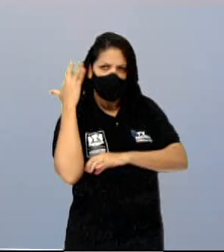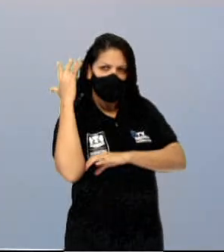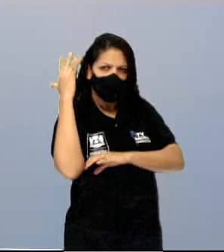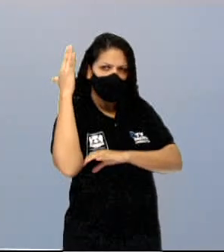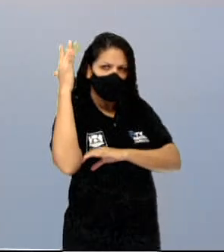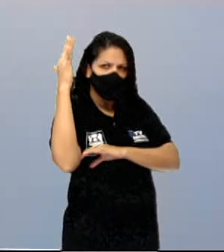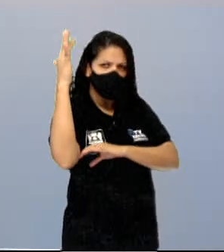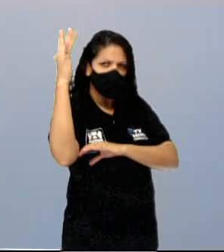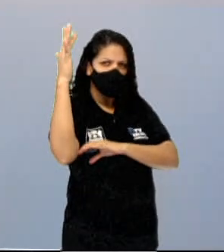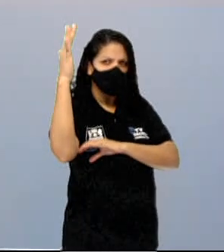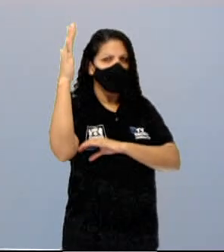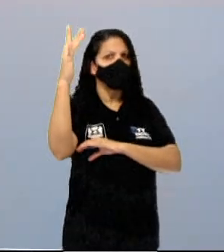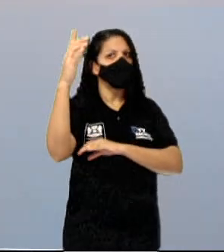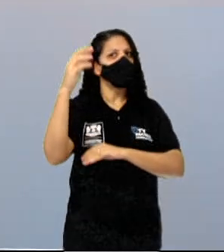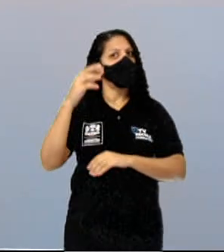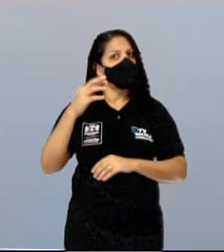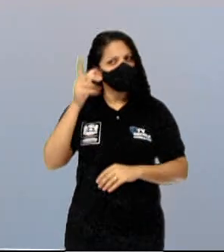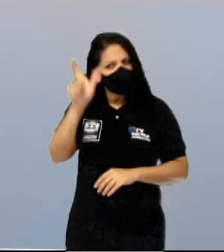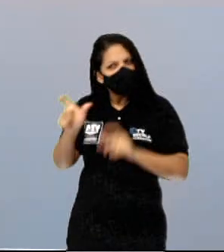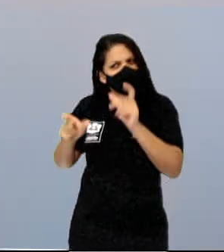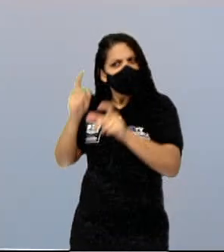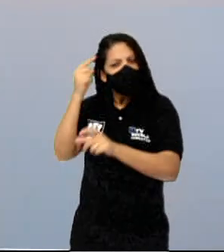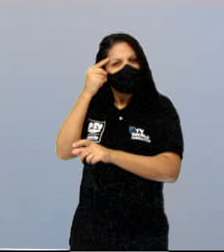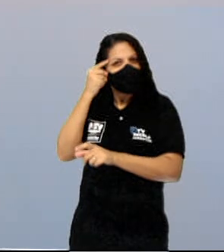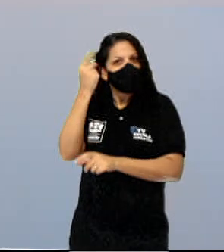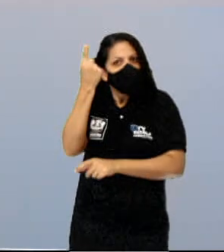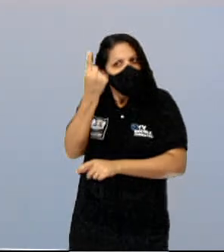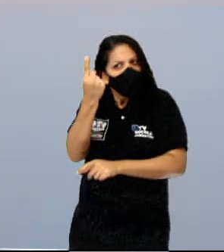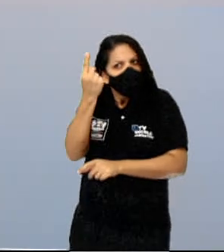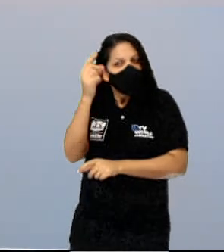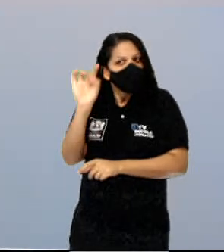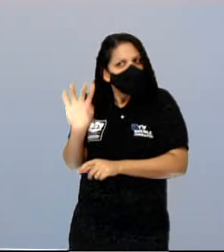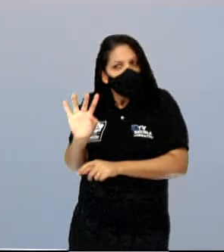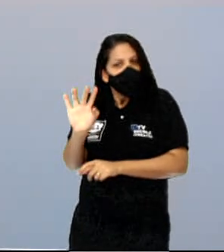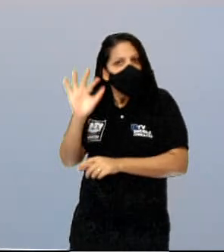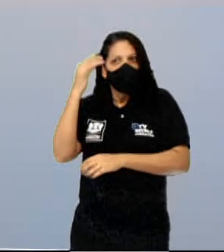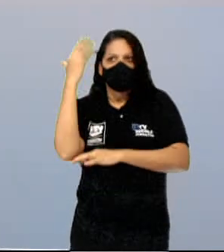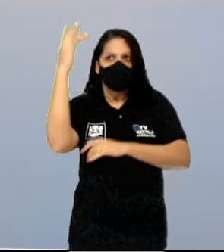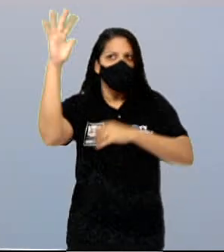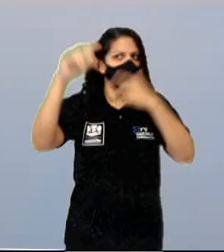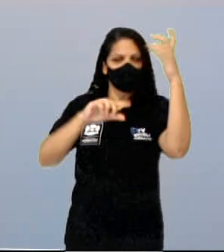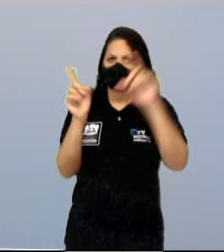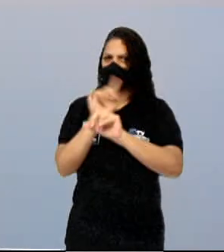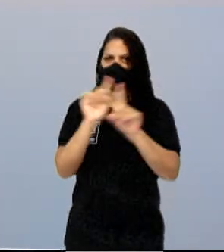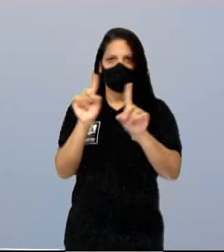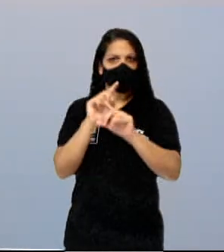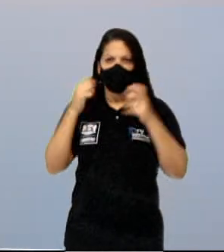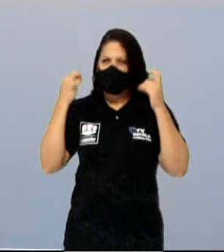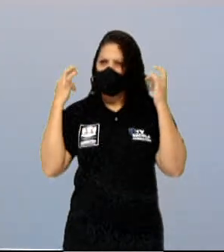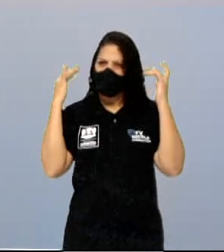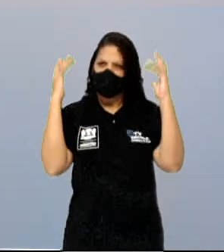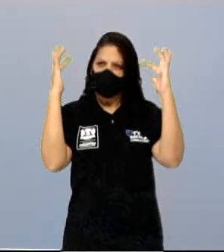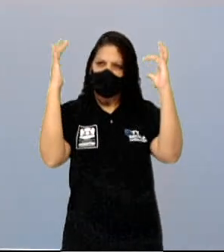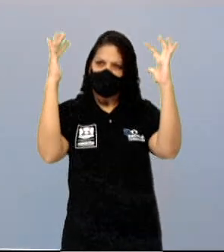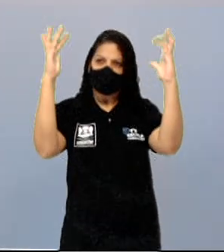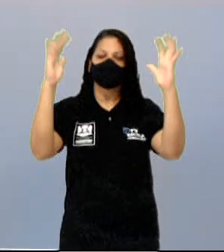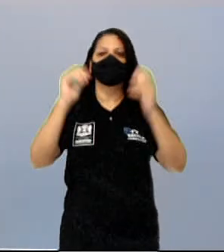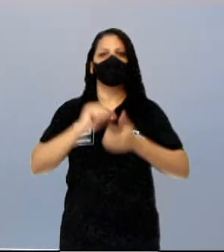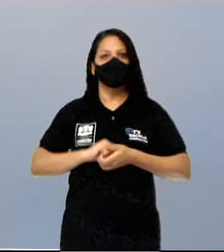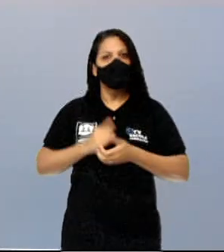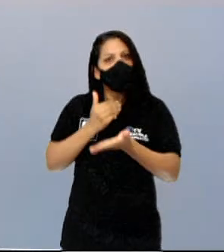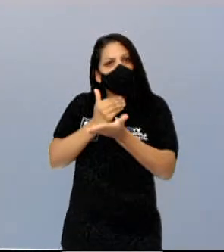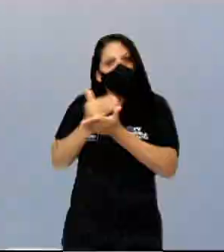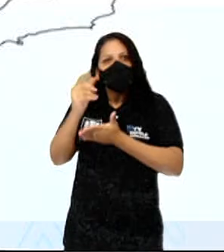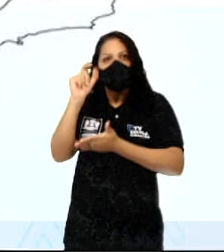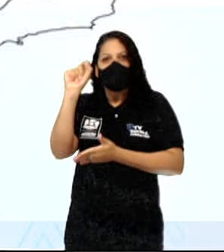que existem mais de uma florestas dentro do nosso país. Vamos começar pelaquela do número um ali, a principal.